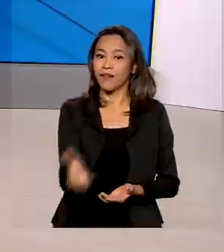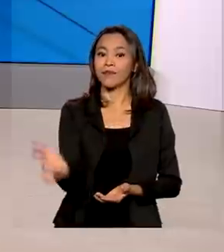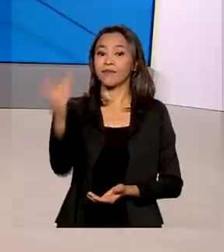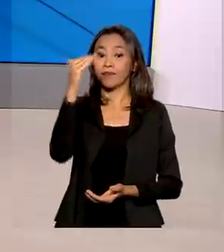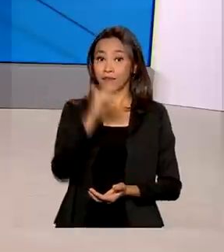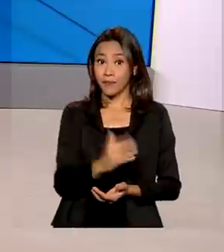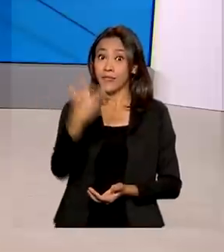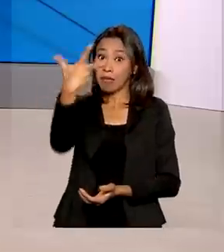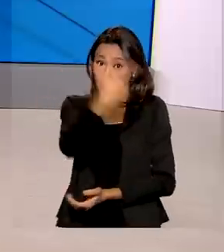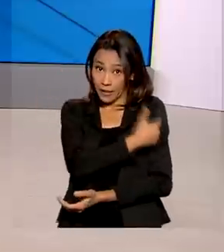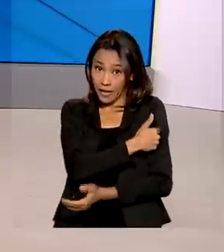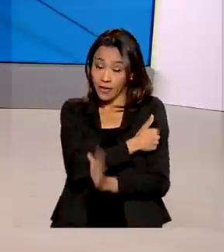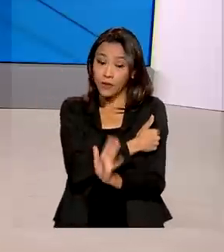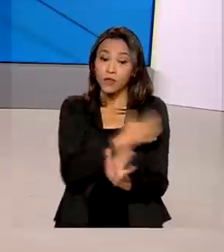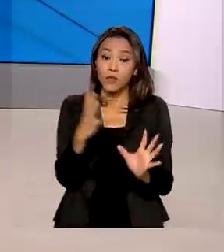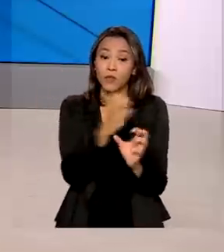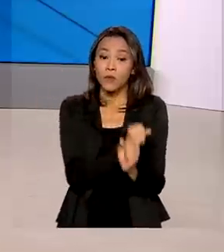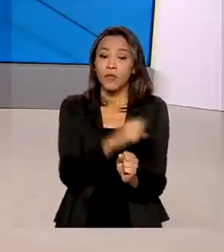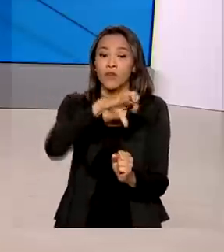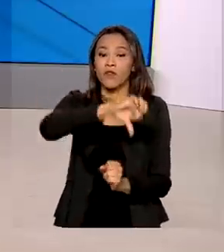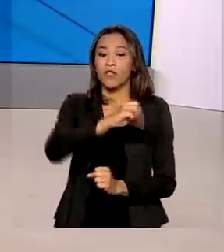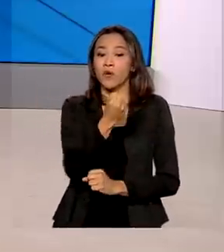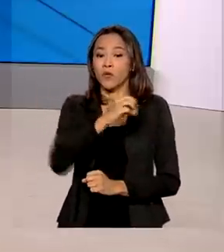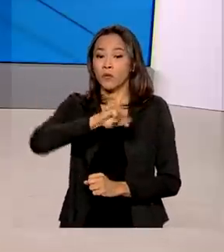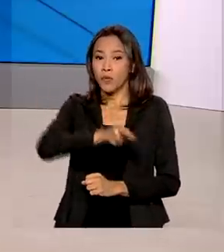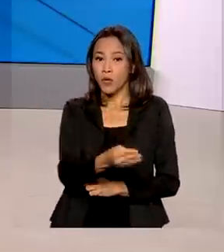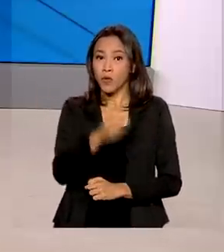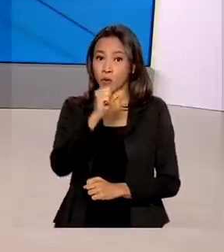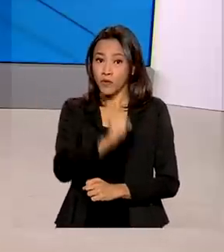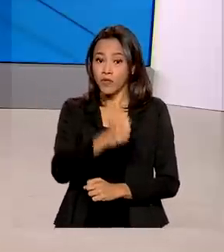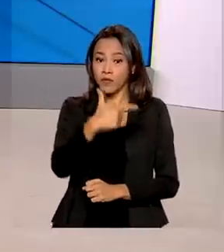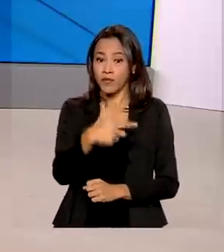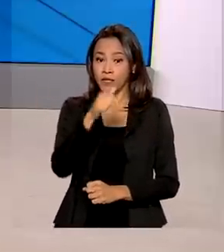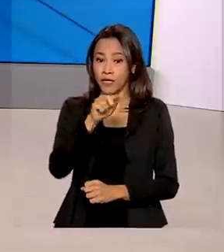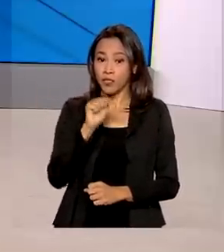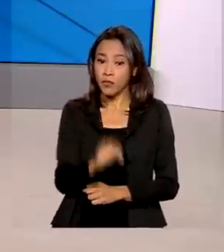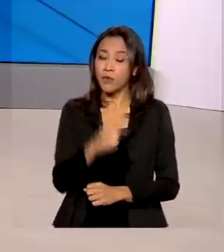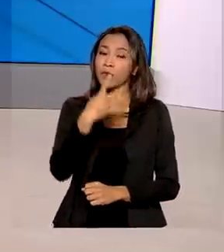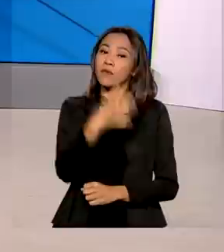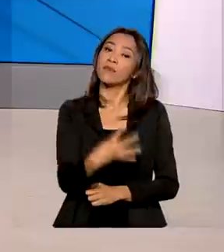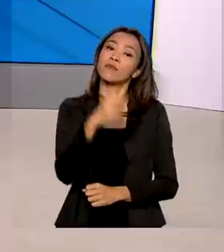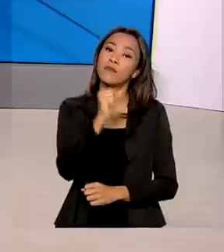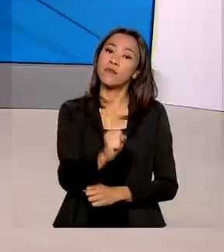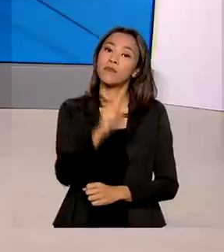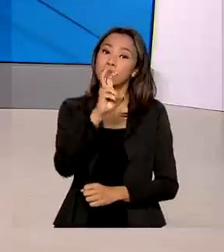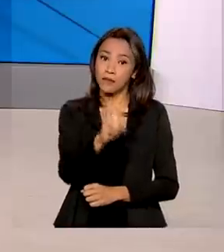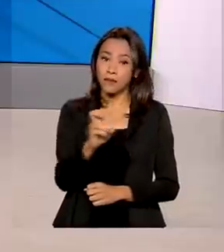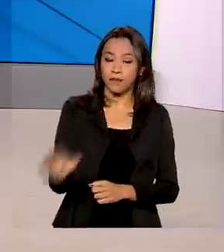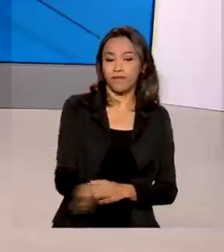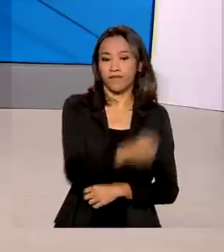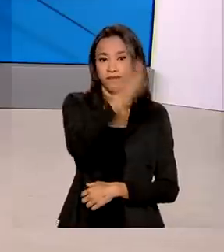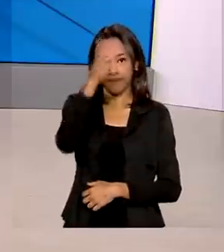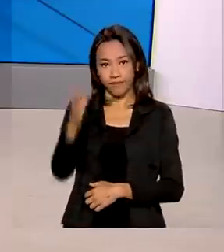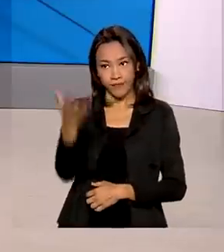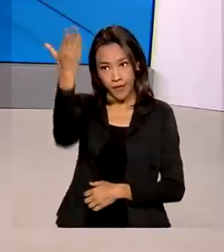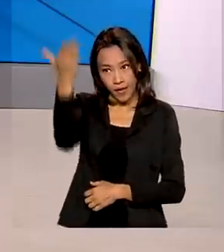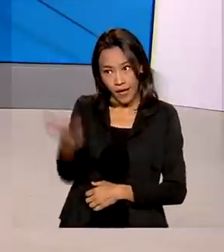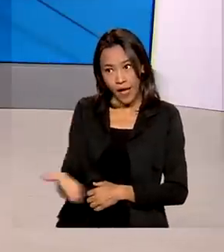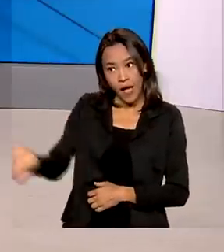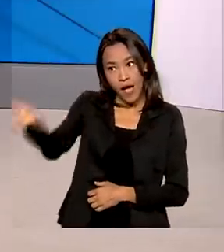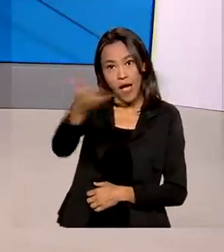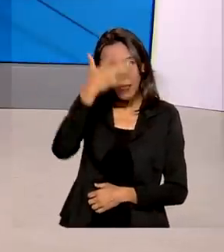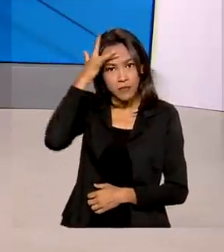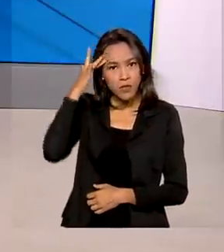aplicadas somam 98 milhões 827 mil 485. As pessoas que